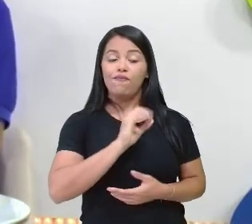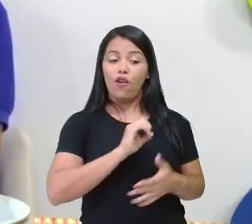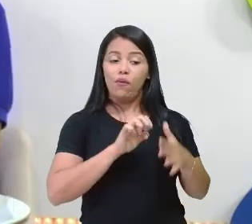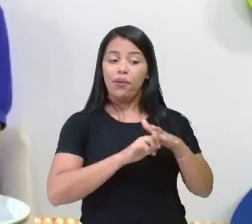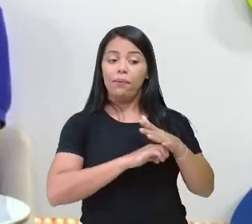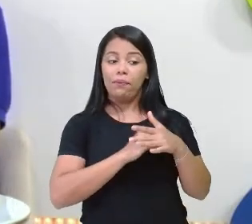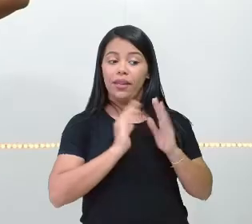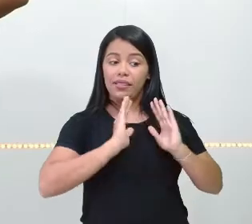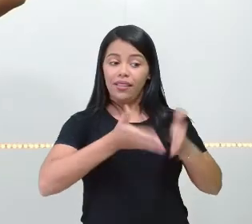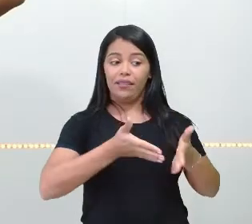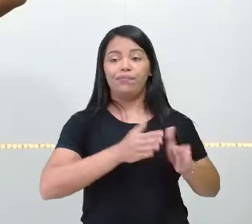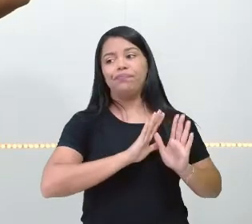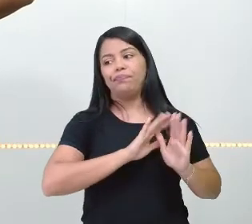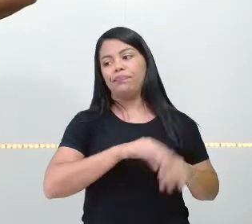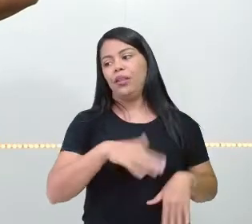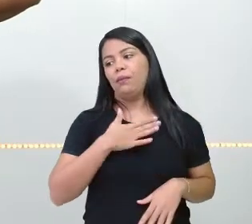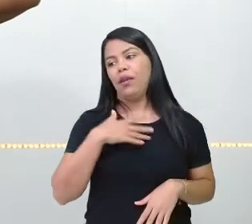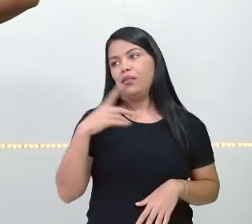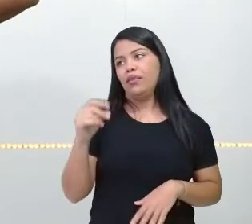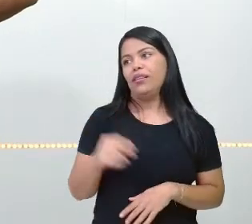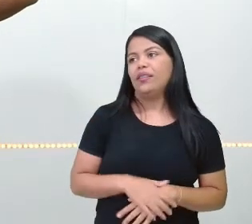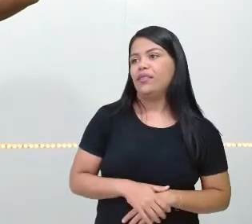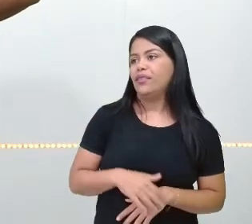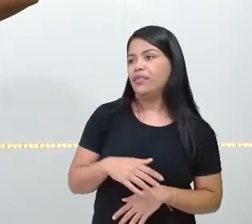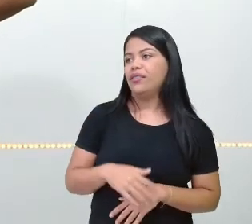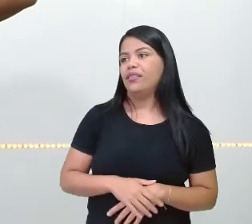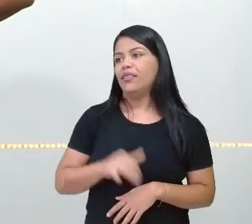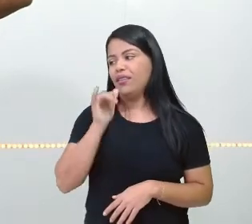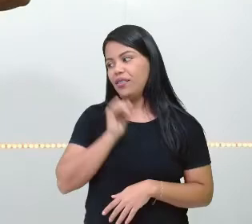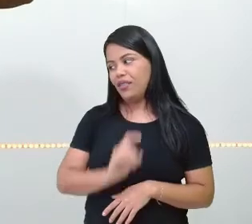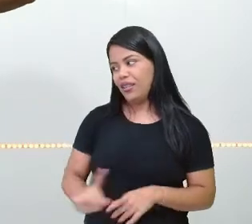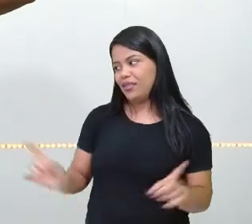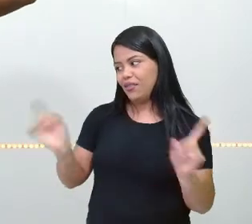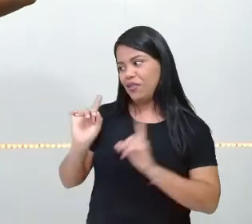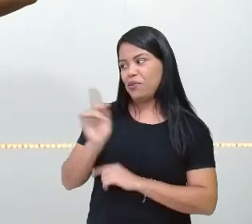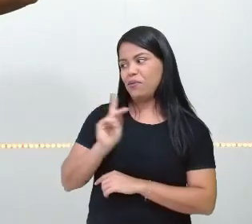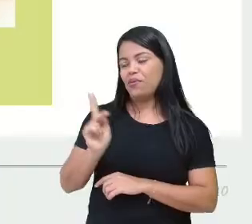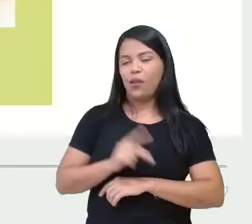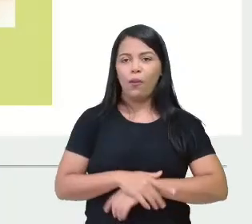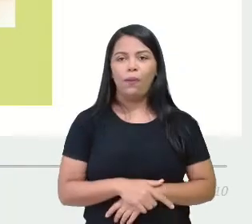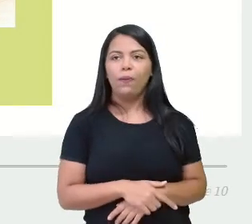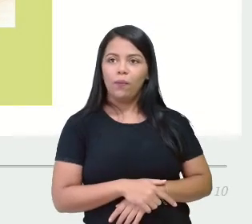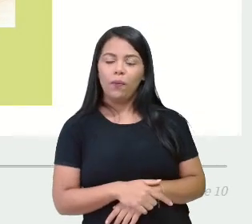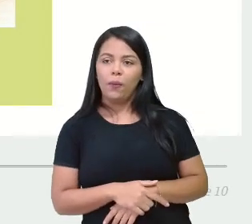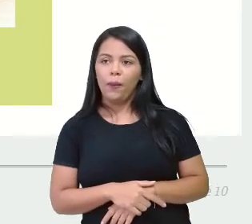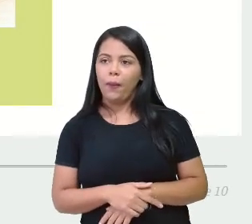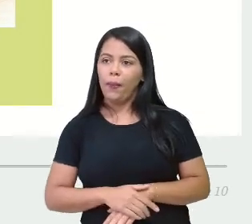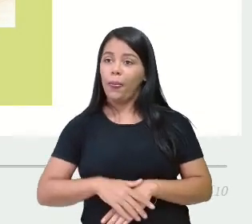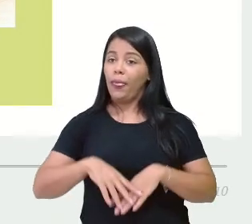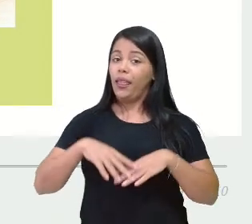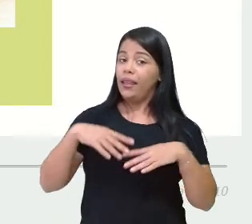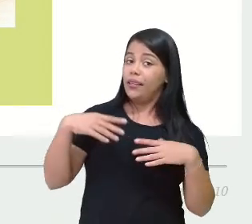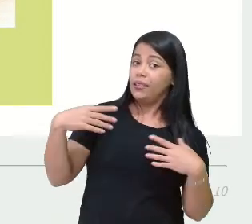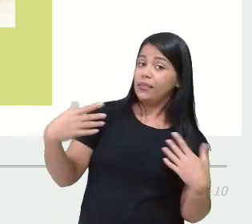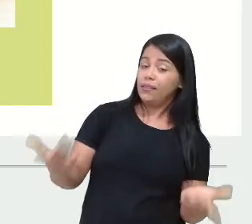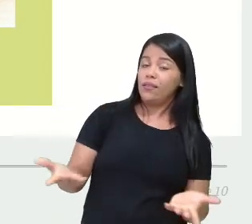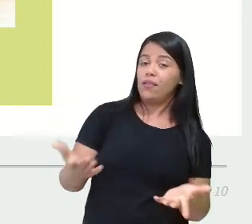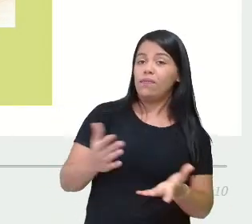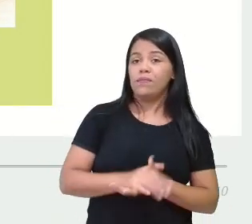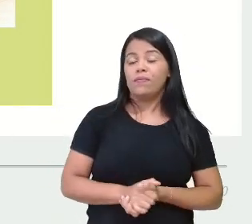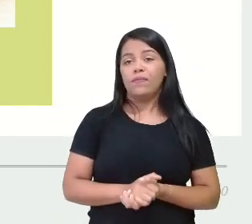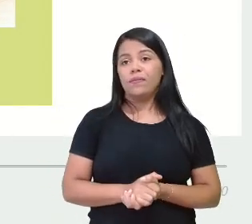isso. Não diga isso, professora. Mas veja bem, se os coelhos, eles gostam de